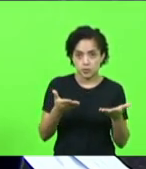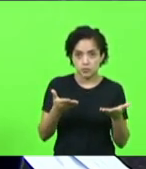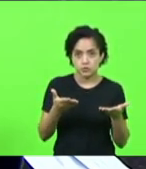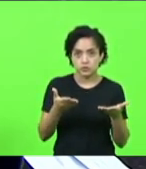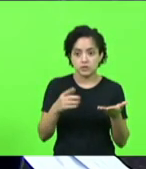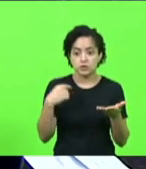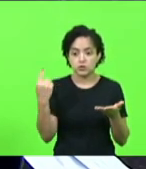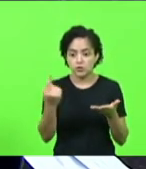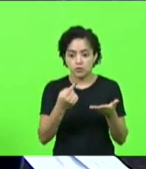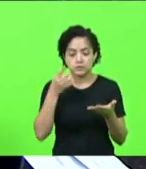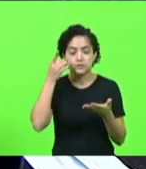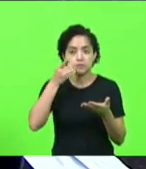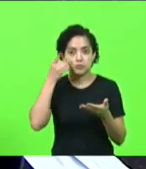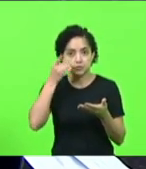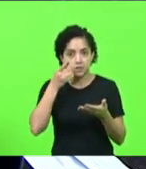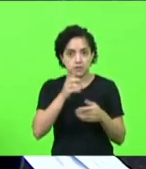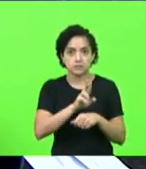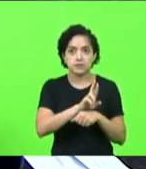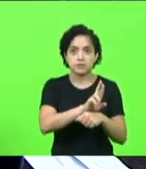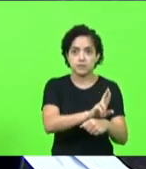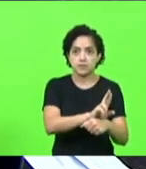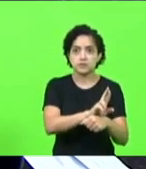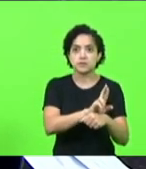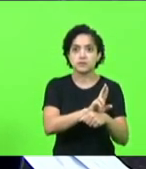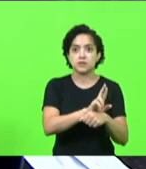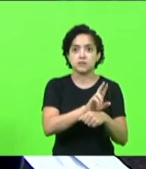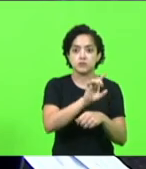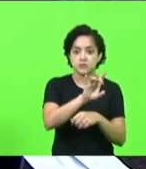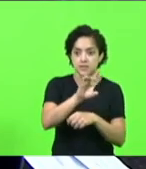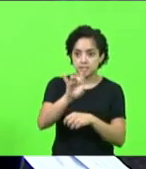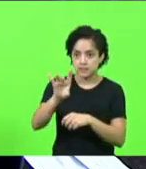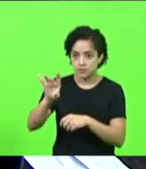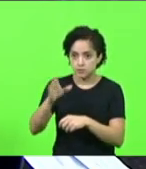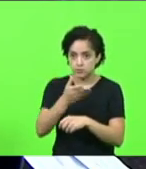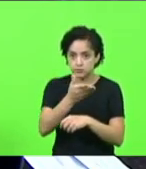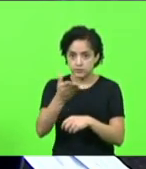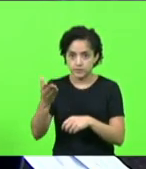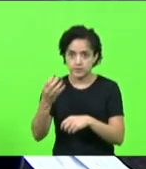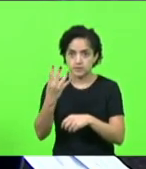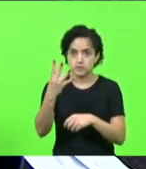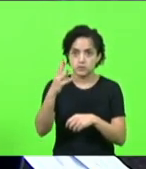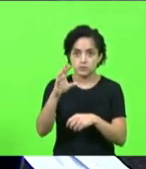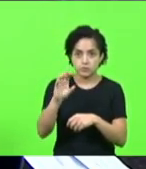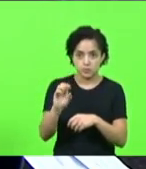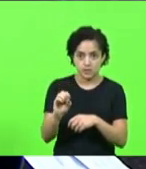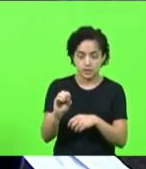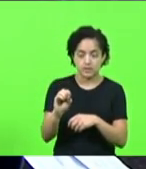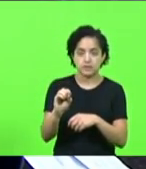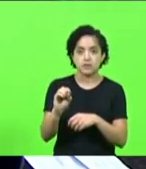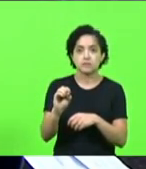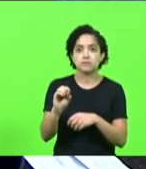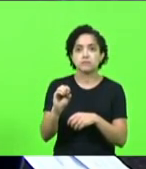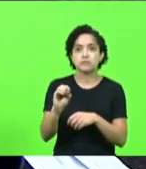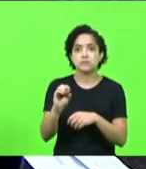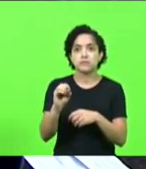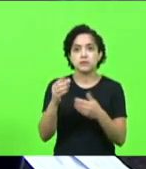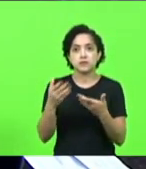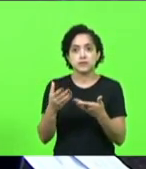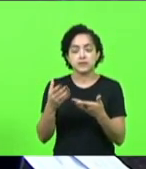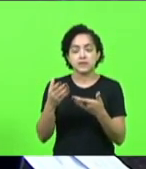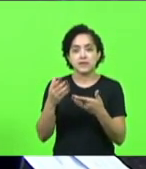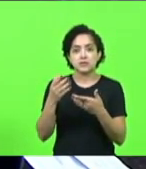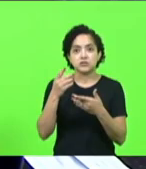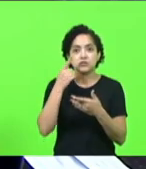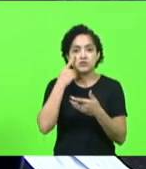parlamentares que representamos cada um de vocês os 40 a gente se deparou com aquela imagem